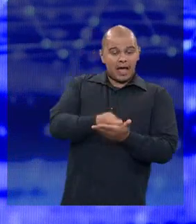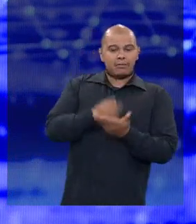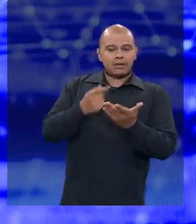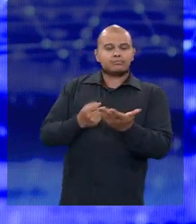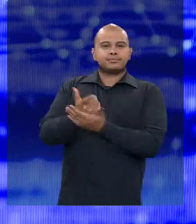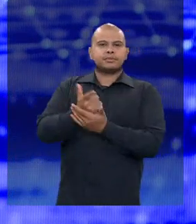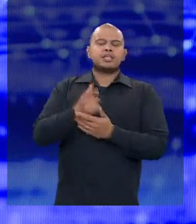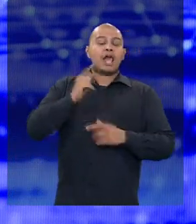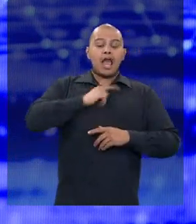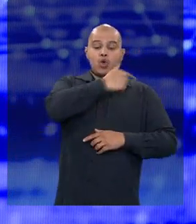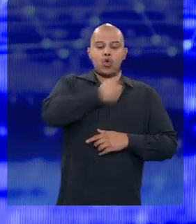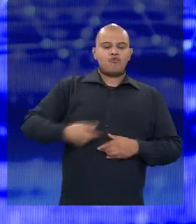precisa colocar dinheiro nisso.